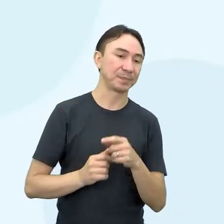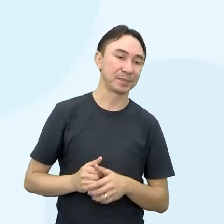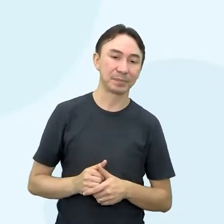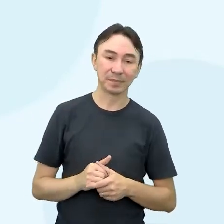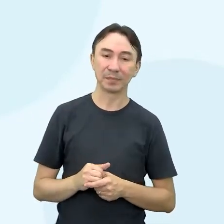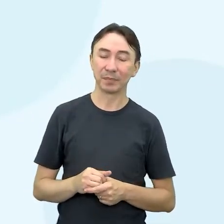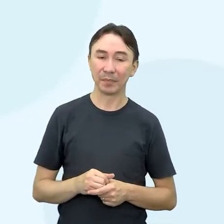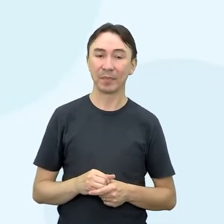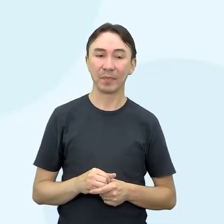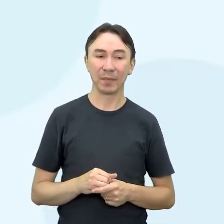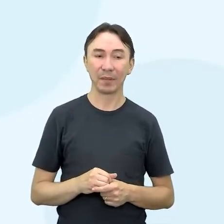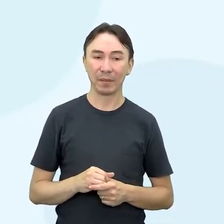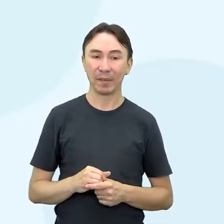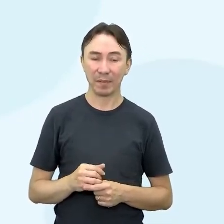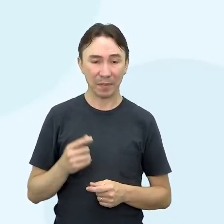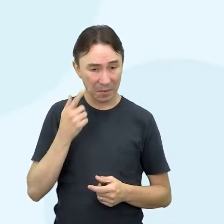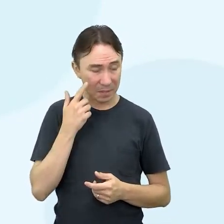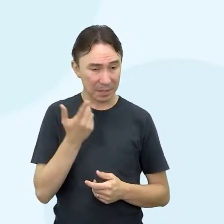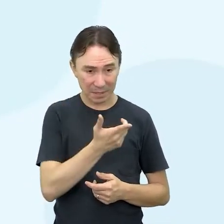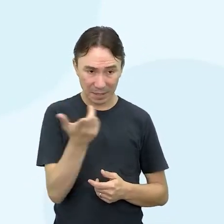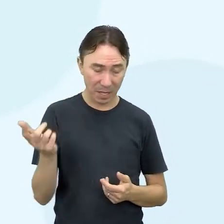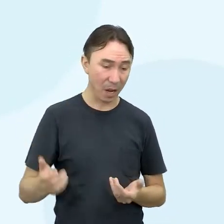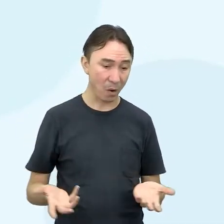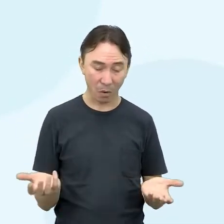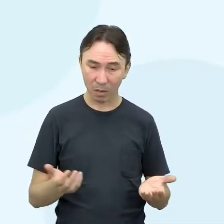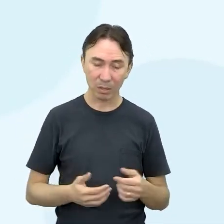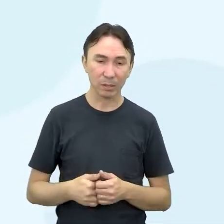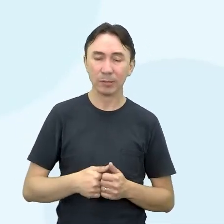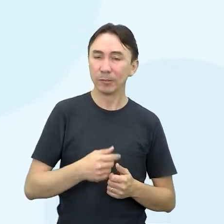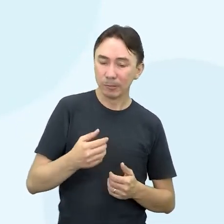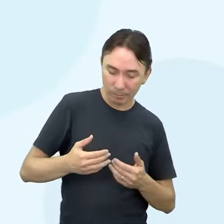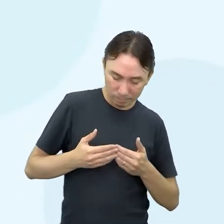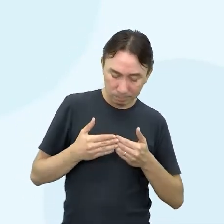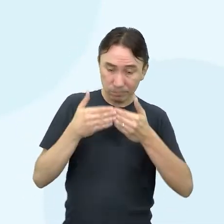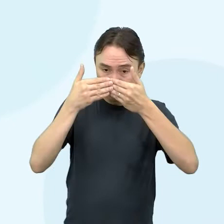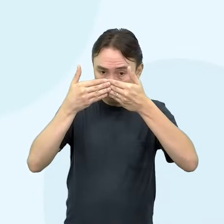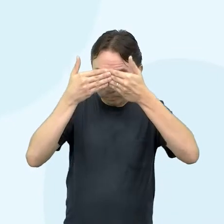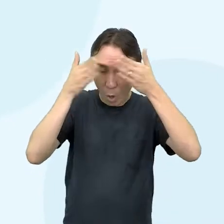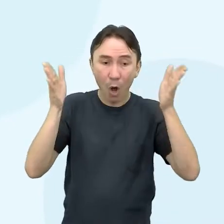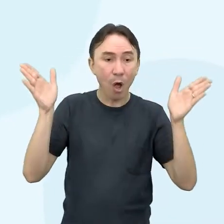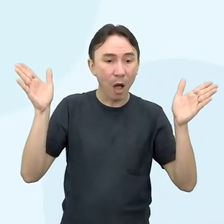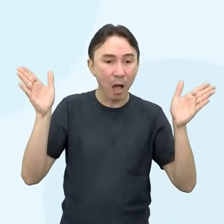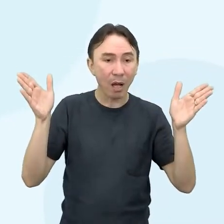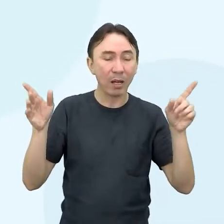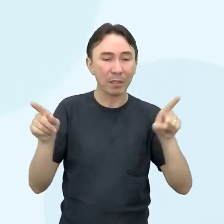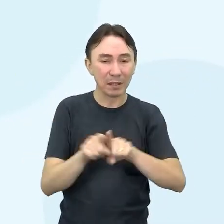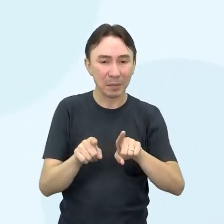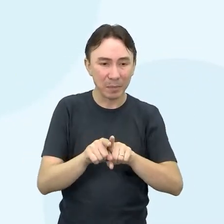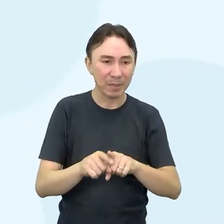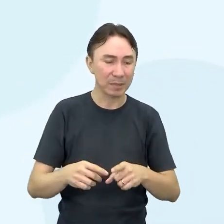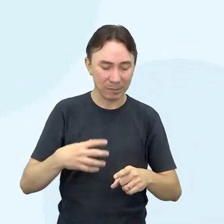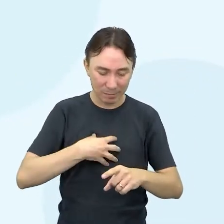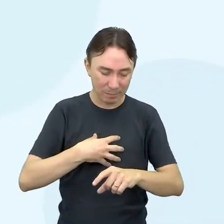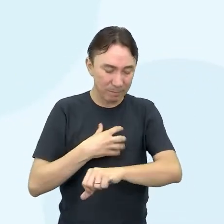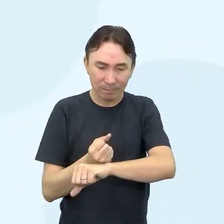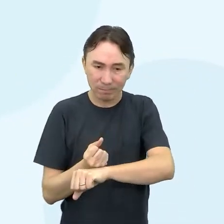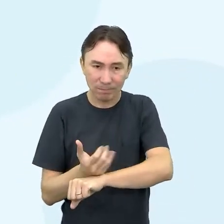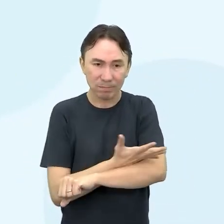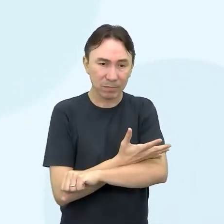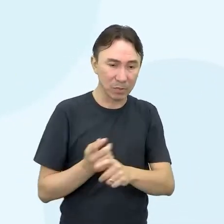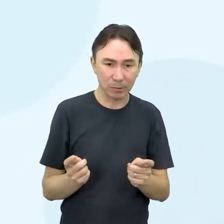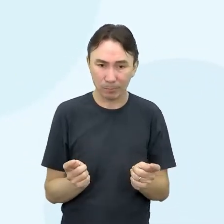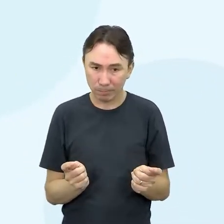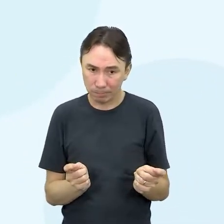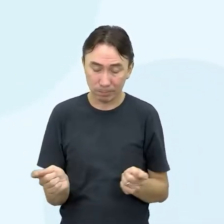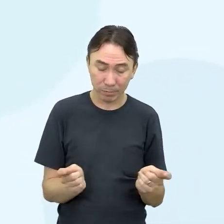domínio das emoções é característica de um empreendedor de sucesso. Olha só, estar aberto a novos conhecimentos e